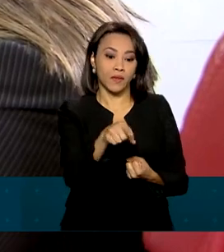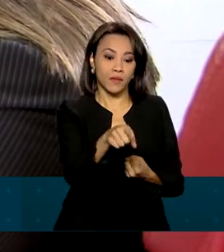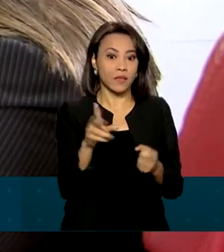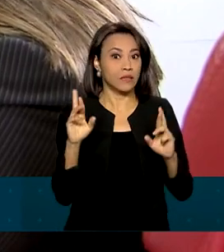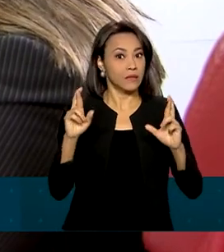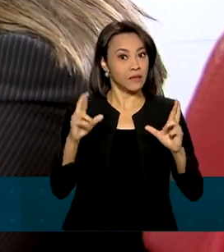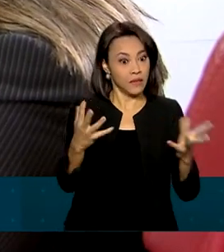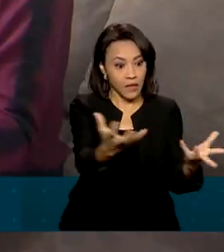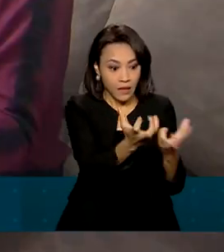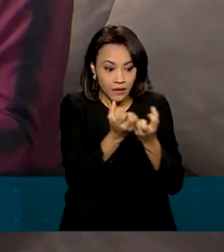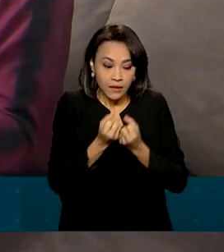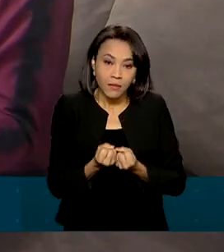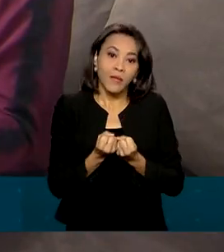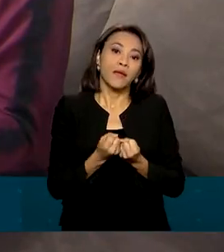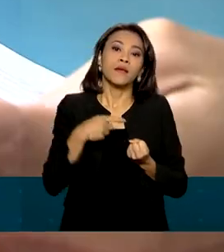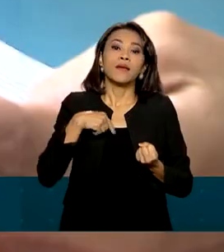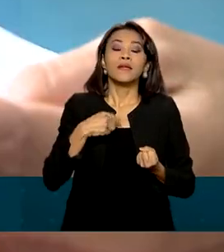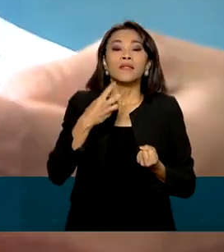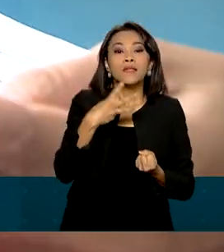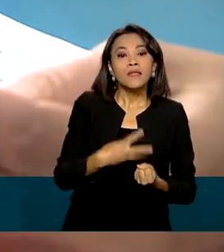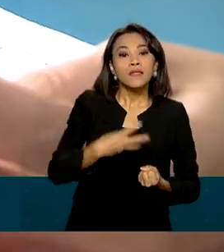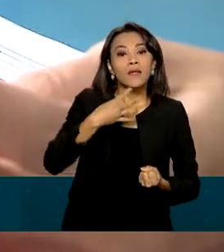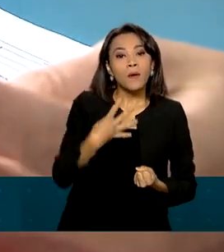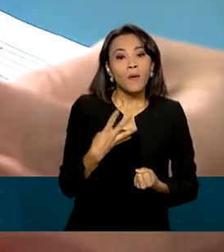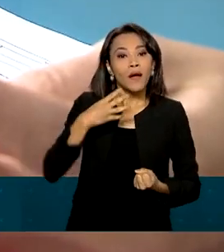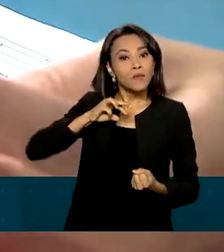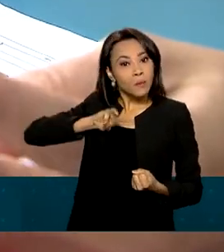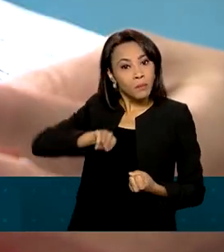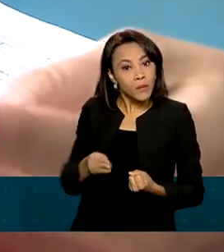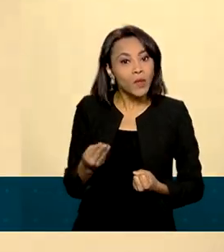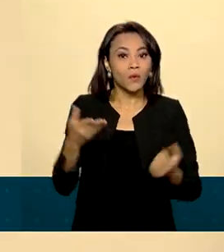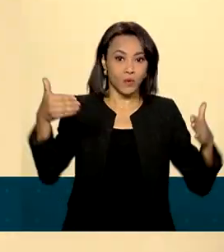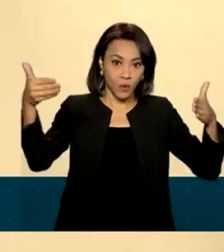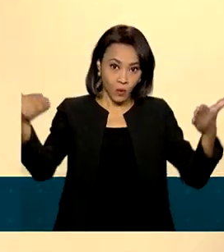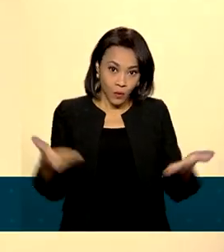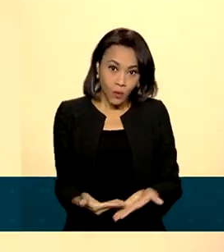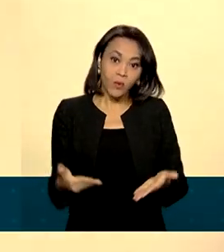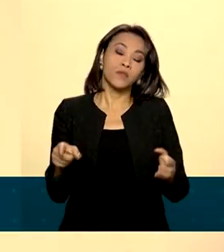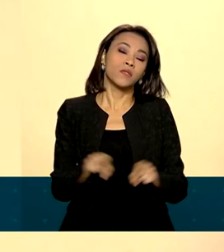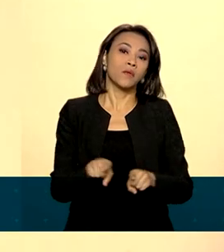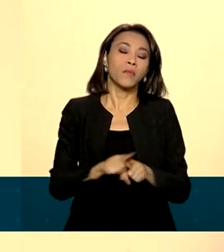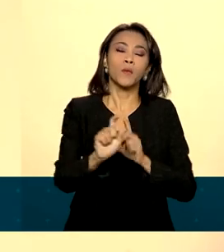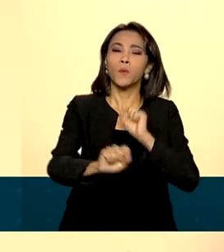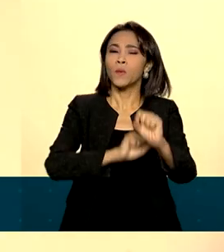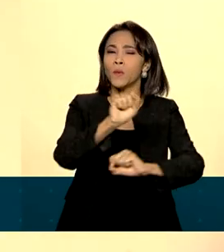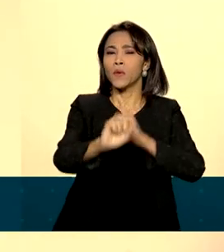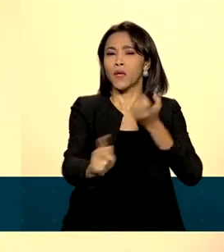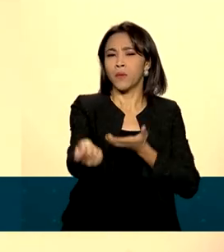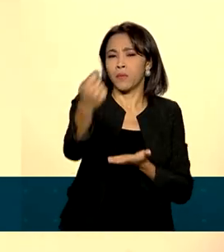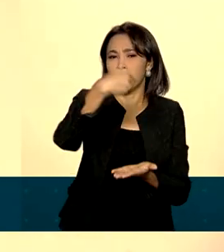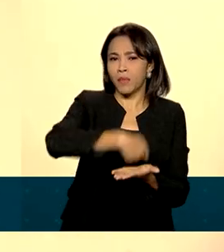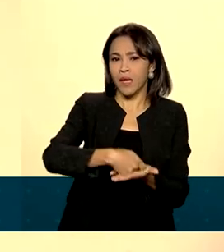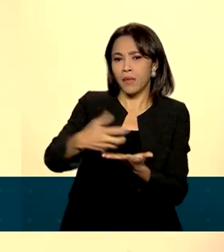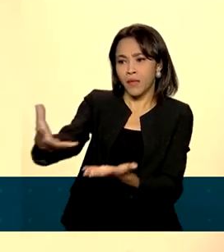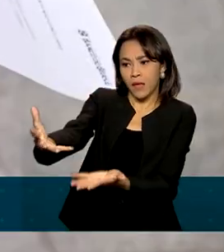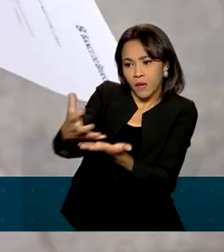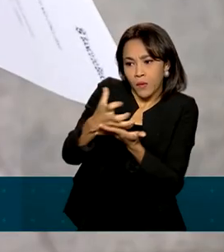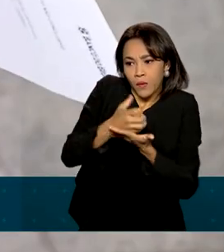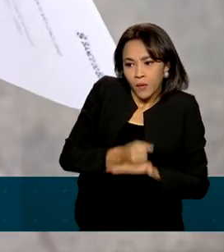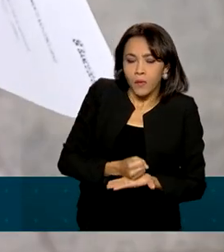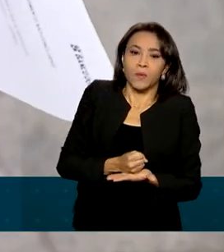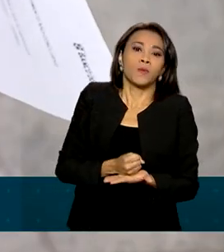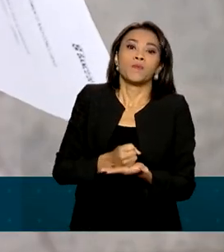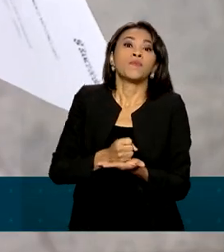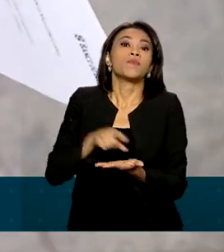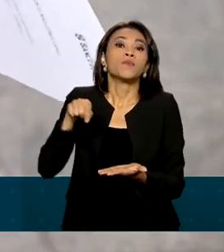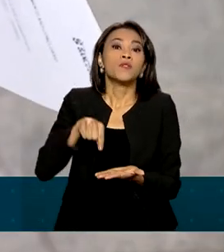receber aproximadamente 34 milhões. E acontece hoje também o pagamento da restituição do imposto de renda